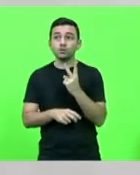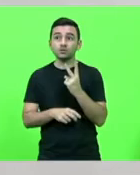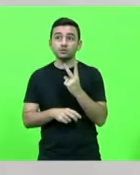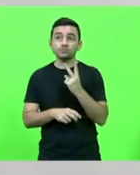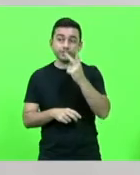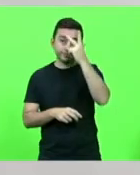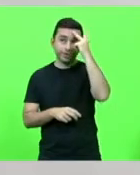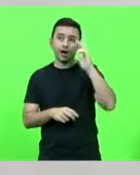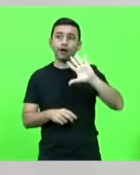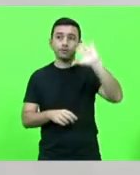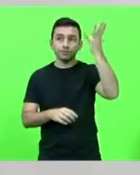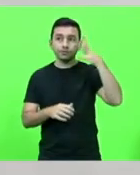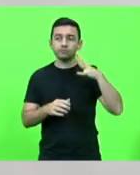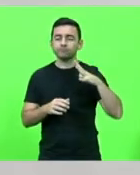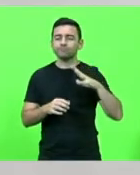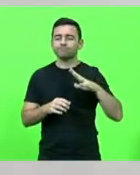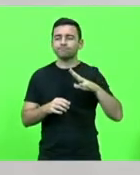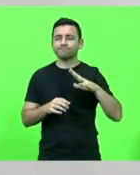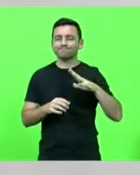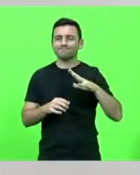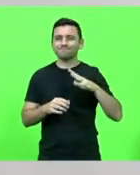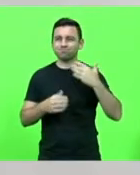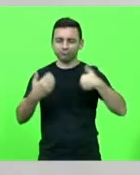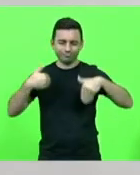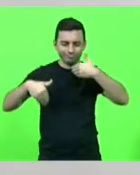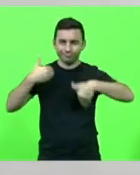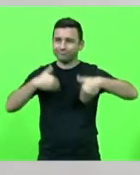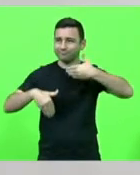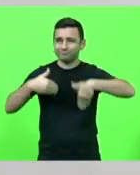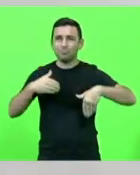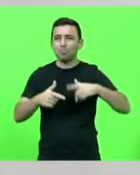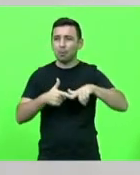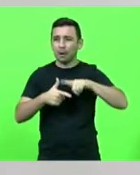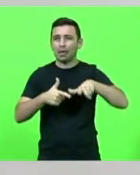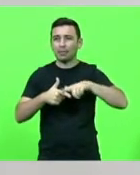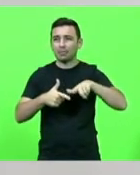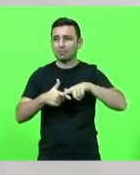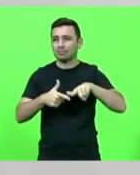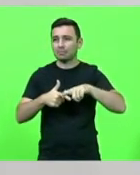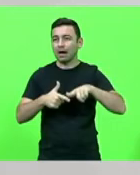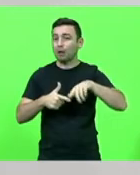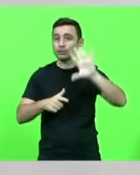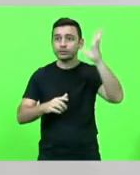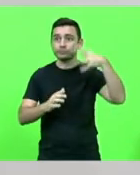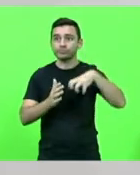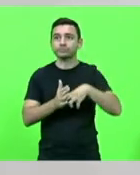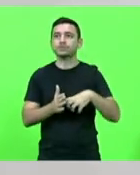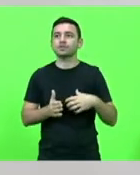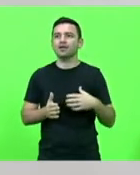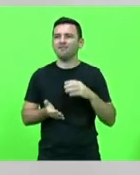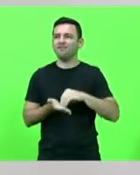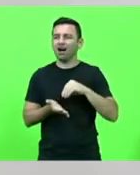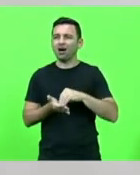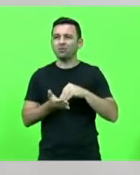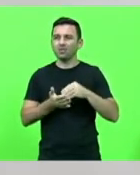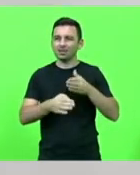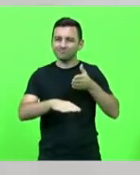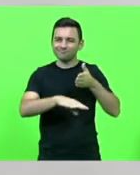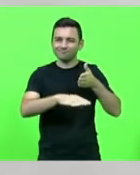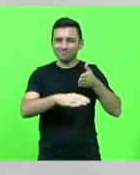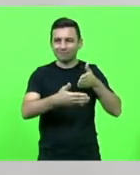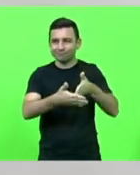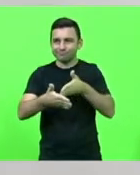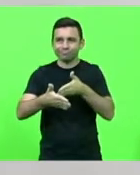a Deus só saíram com ferimentos mas tem causado muito acidente falta de acesso aos bairros